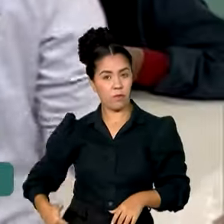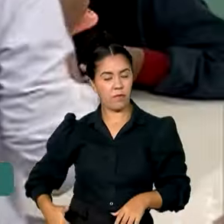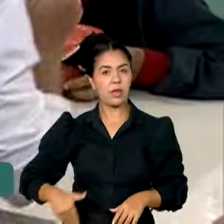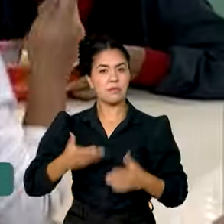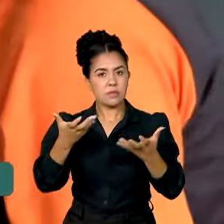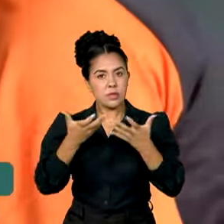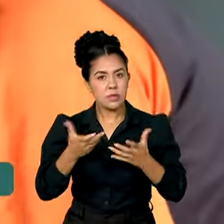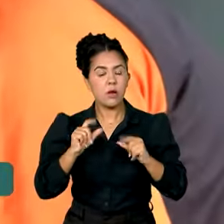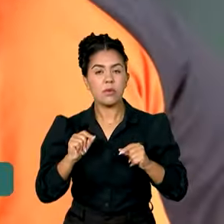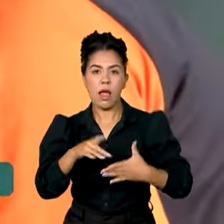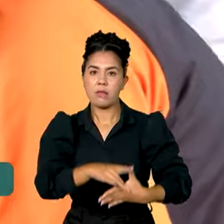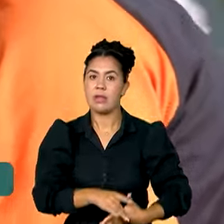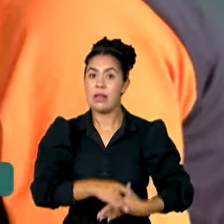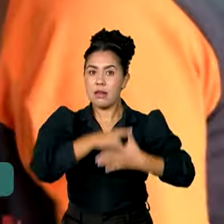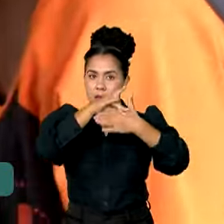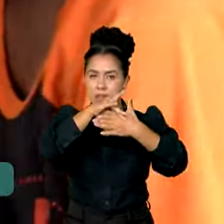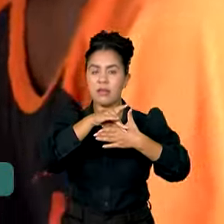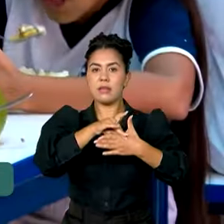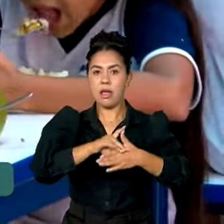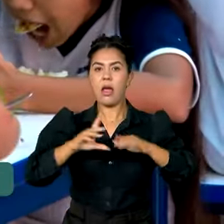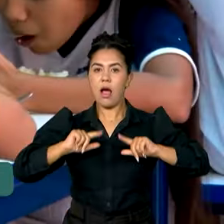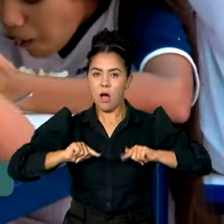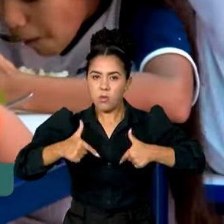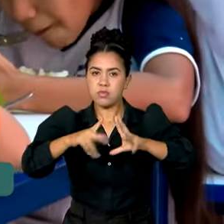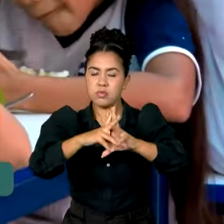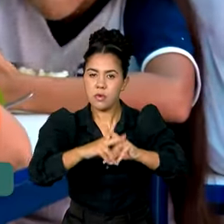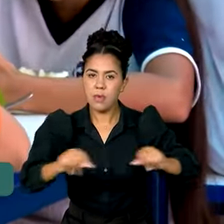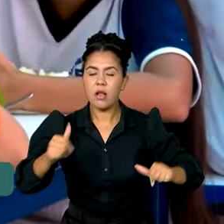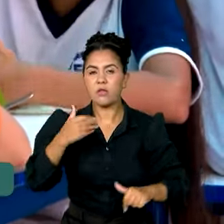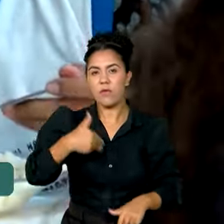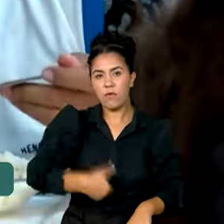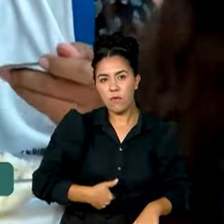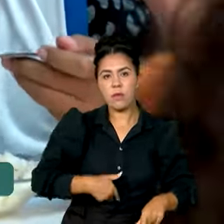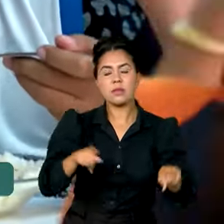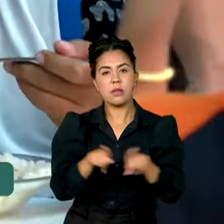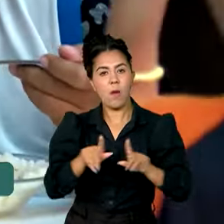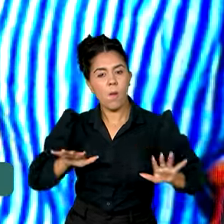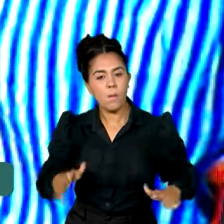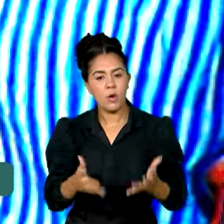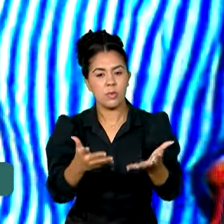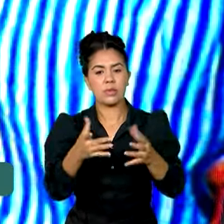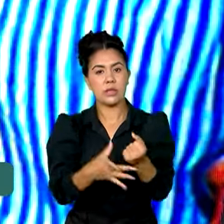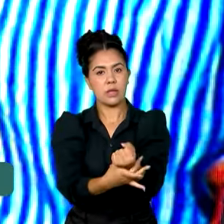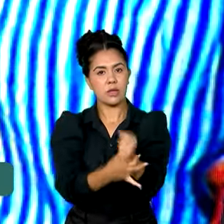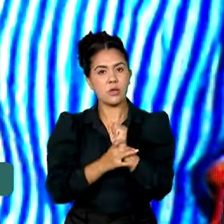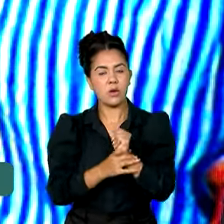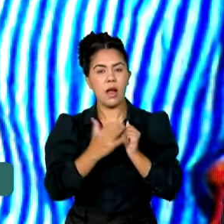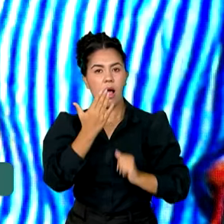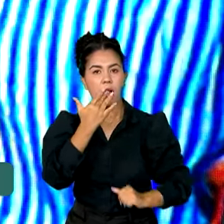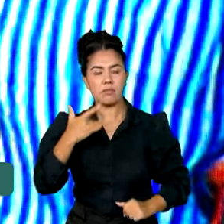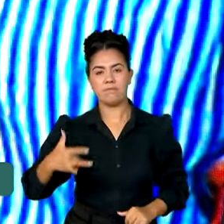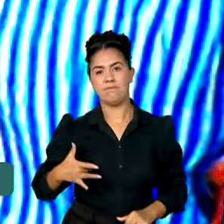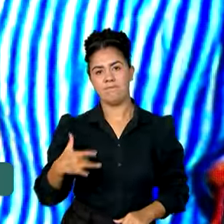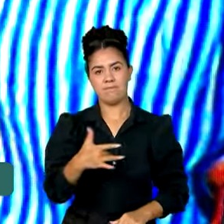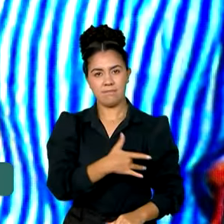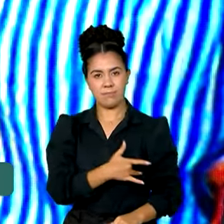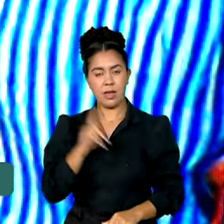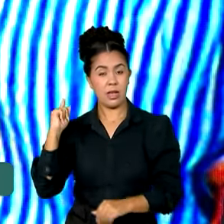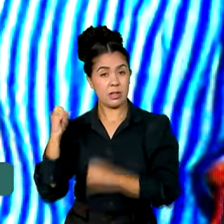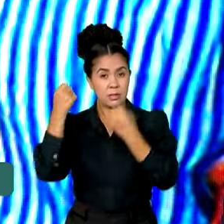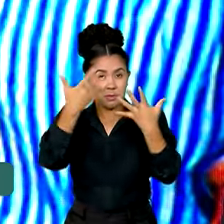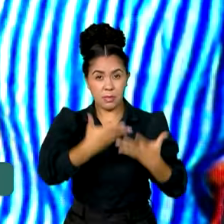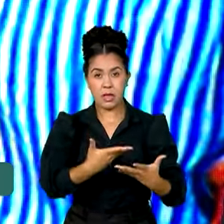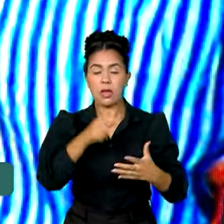como uma liderança global no combate à fome e na promoção da segurança alimentar. É um desafio ao mundo,